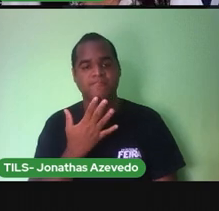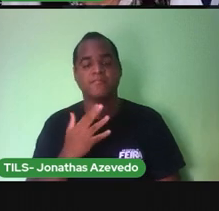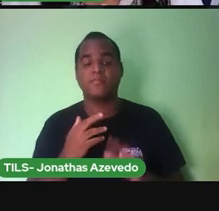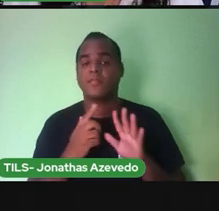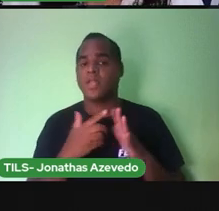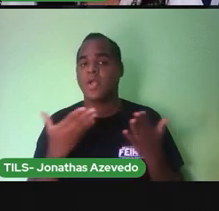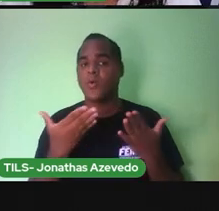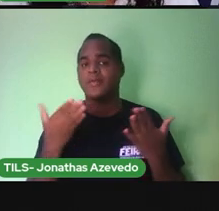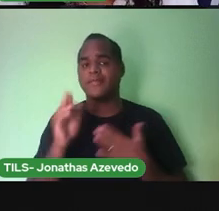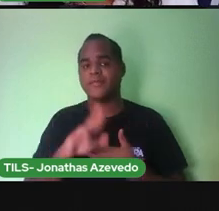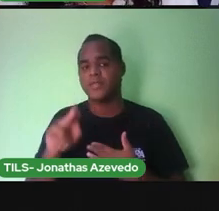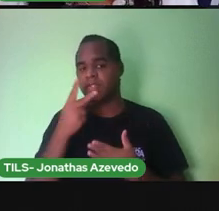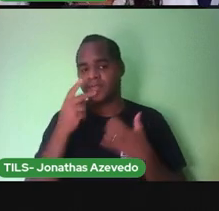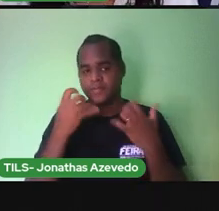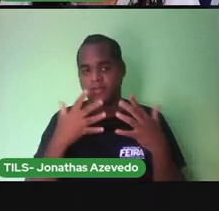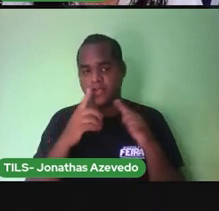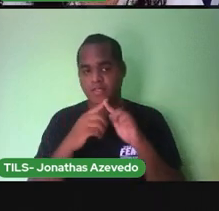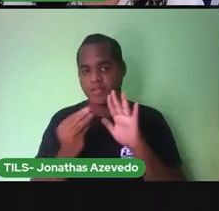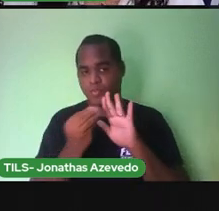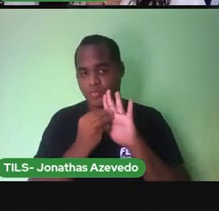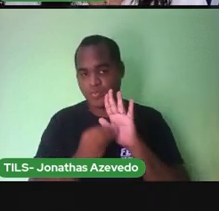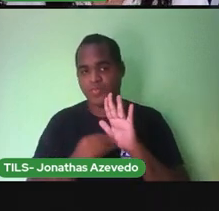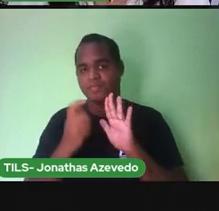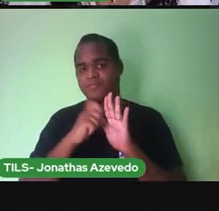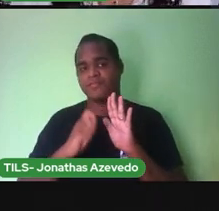nós vamos fazer o registro escrito.